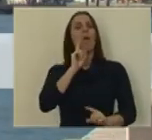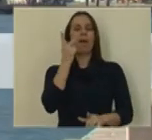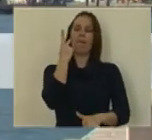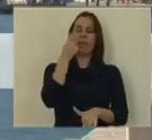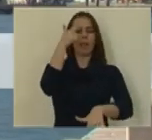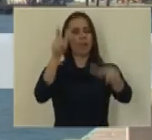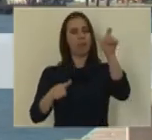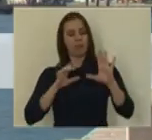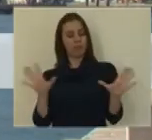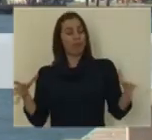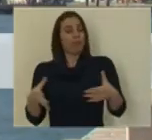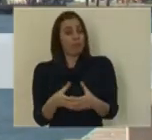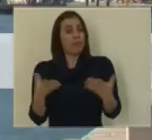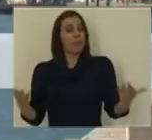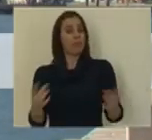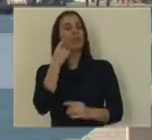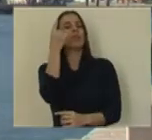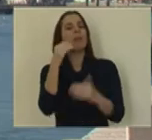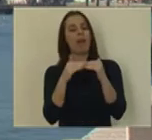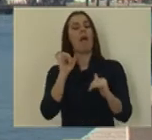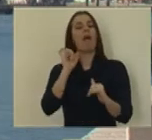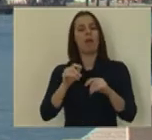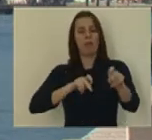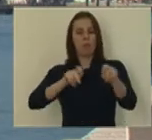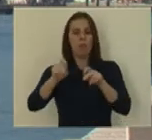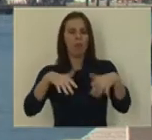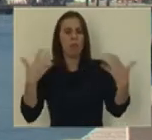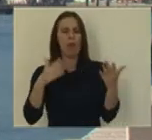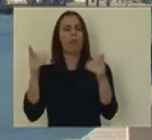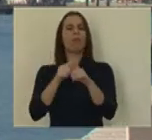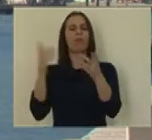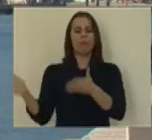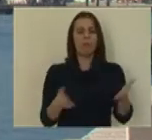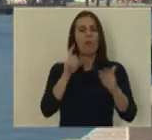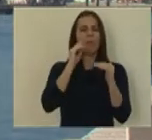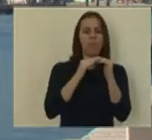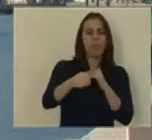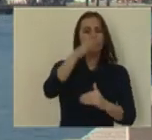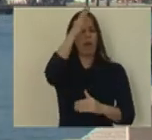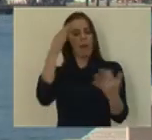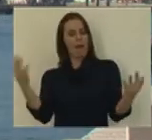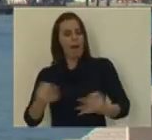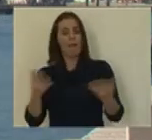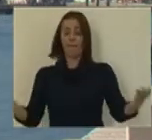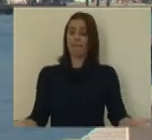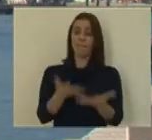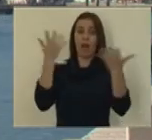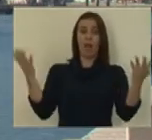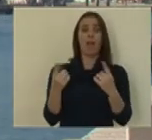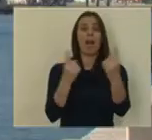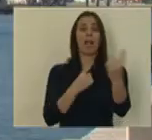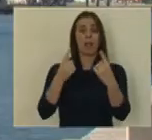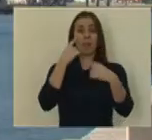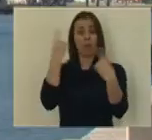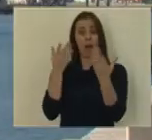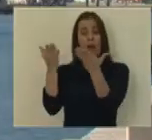nossos cidadãos e das nossas populações, particularmente ao nível da mobilidade, promovendo uma mobilidade sustentável e inteligente, fomentando a utilização